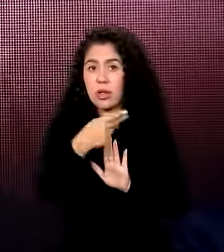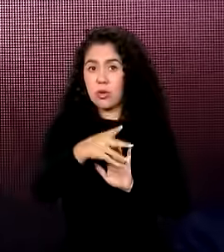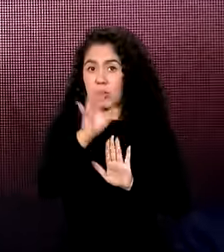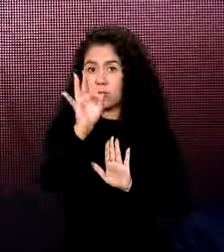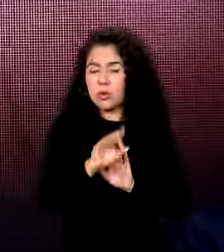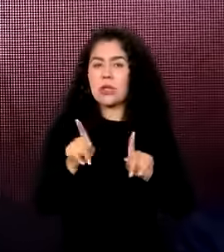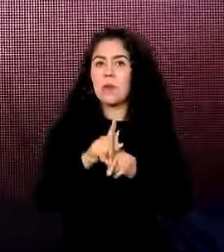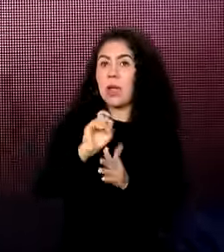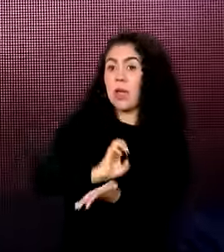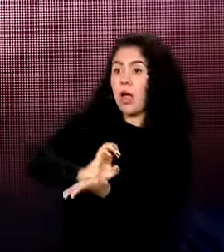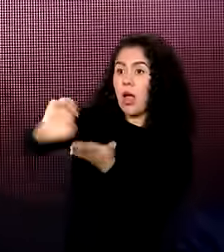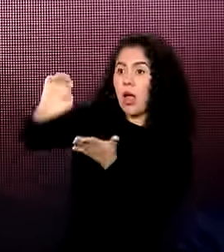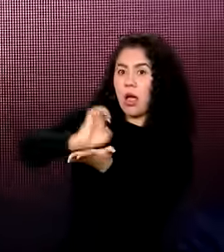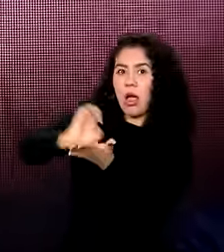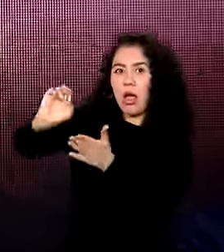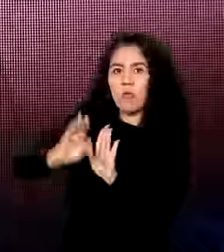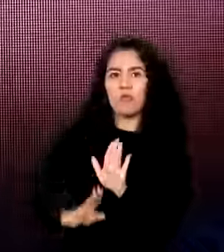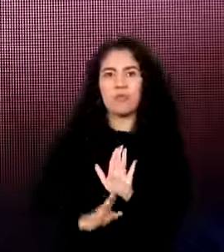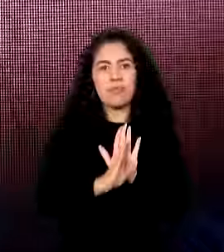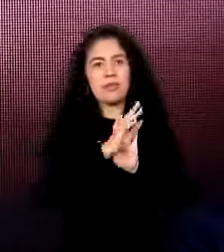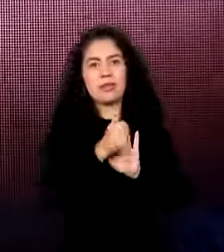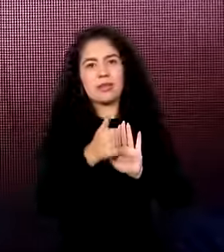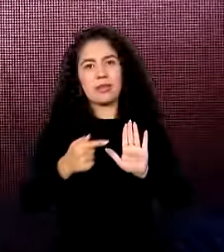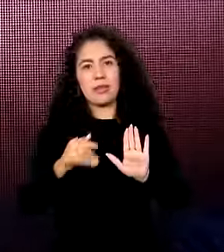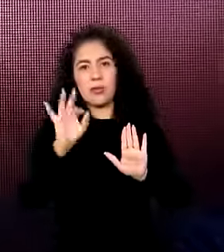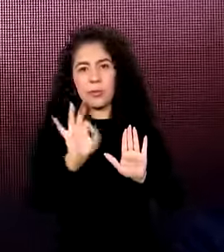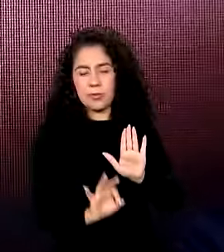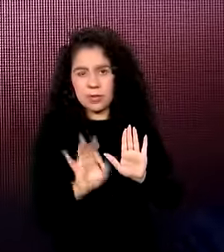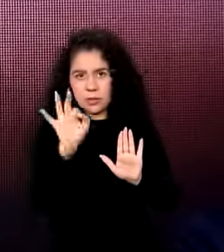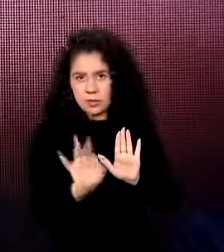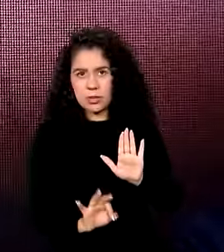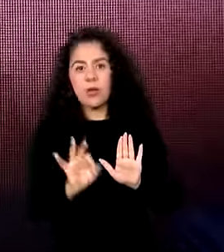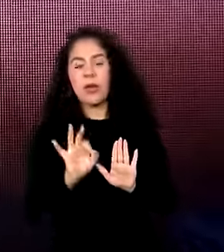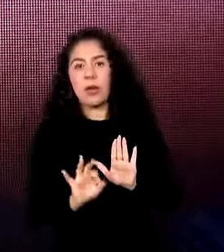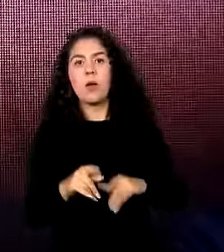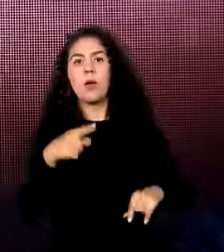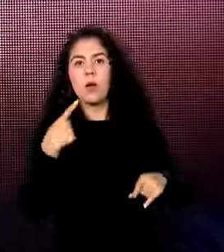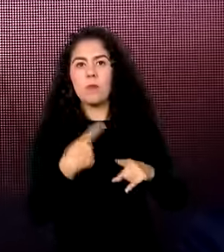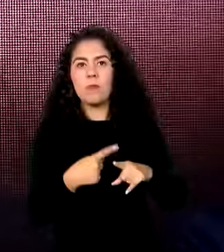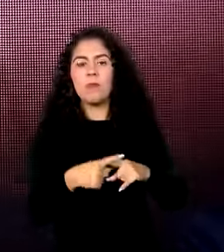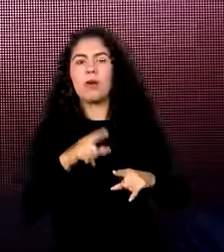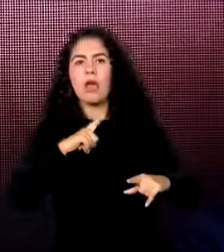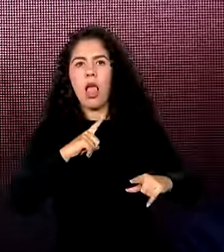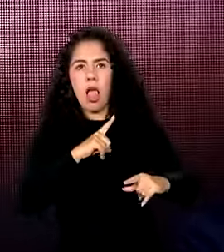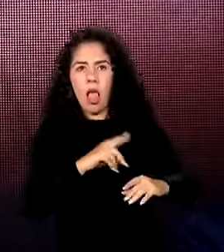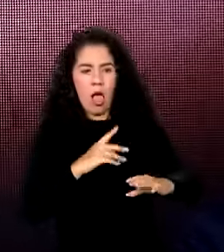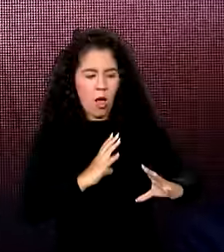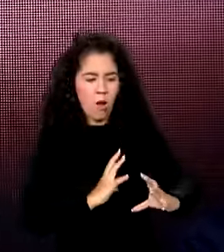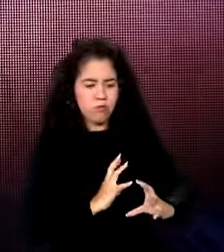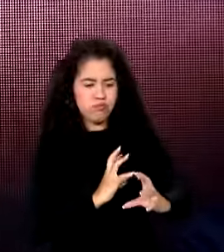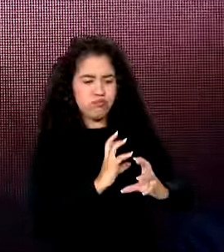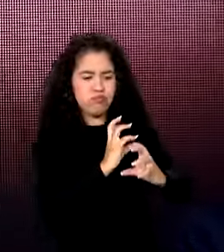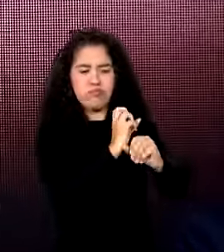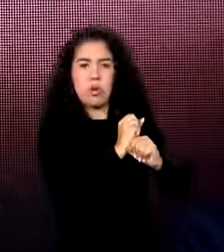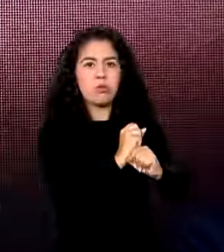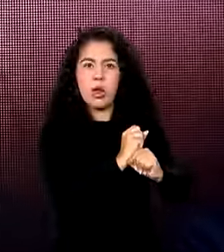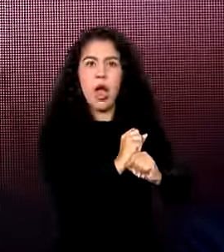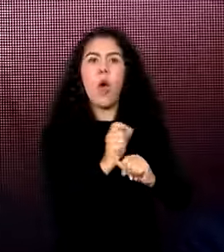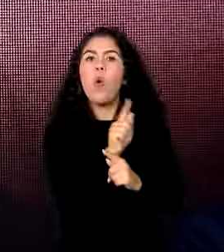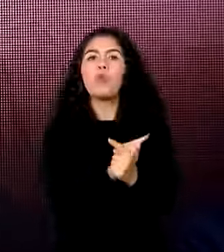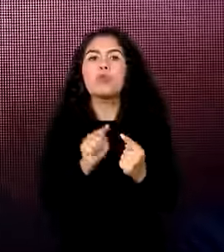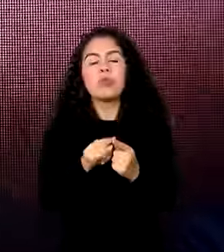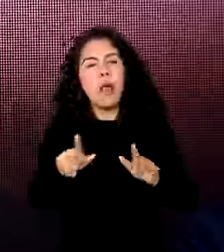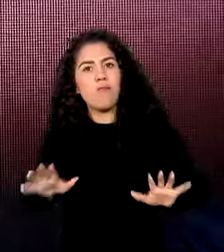17%, porque ela tira a cumulatividade, então ela estimula a exportação